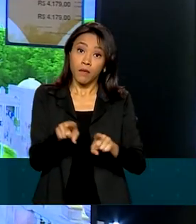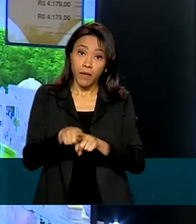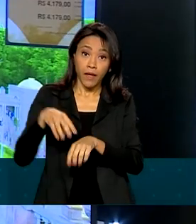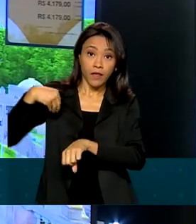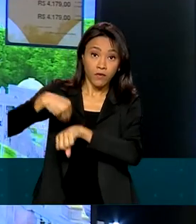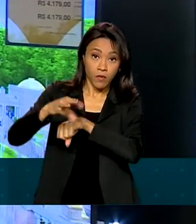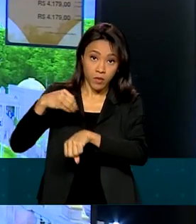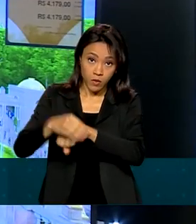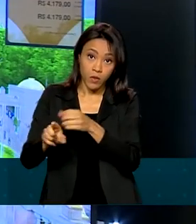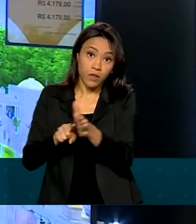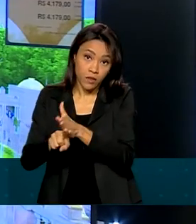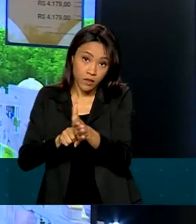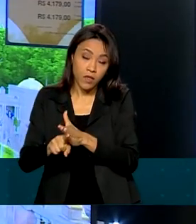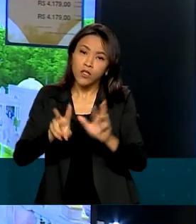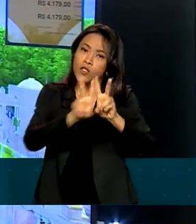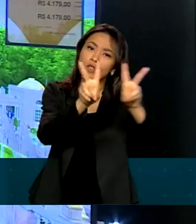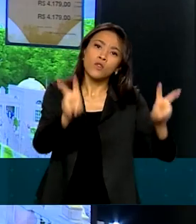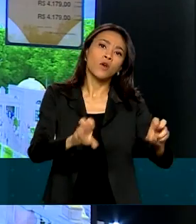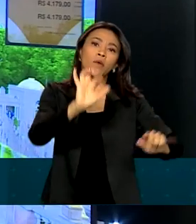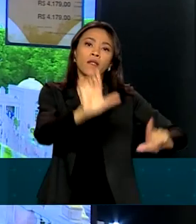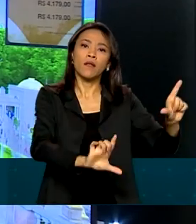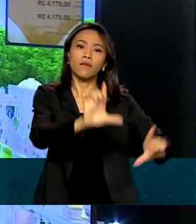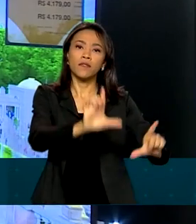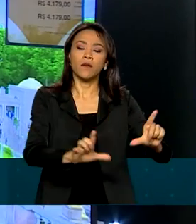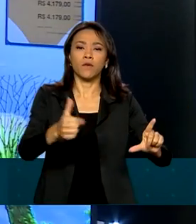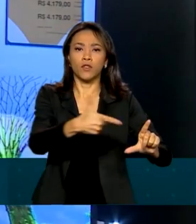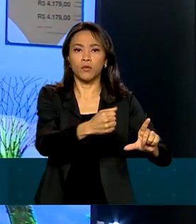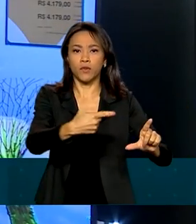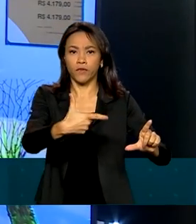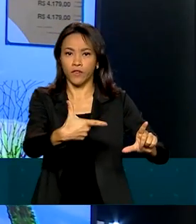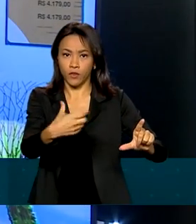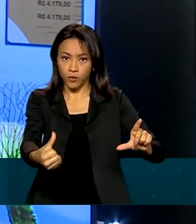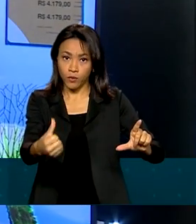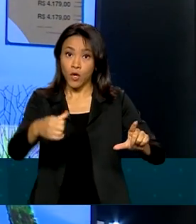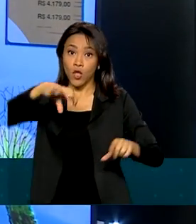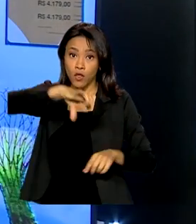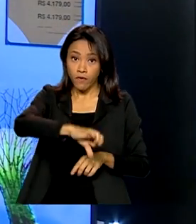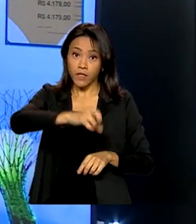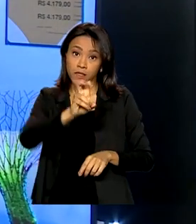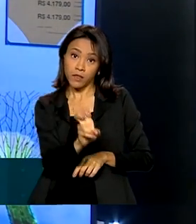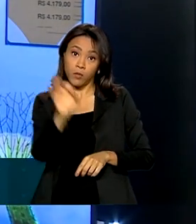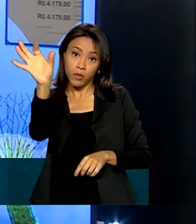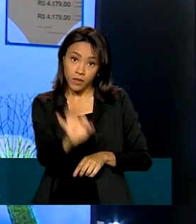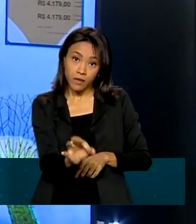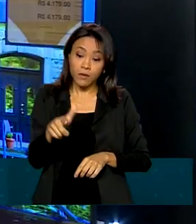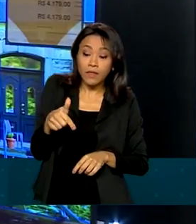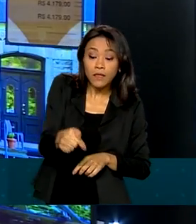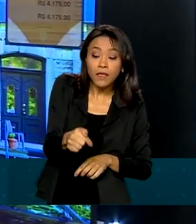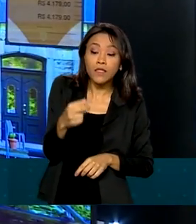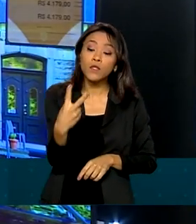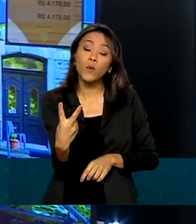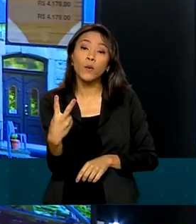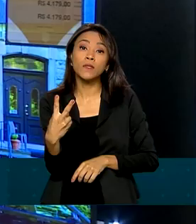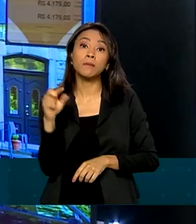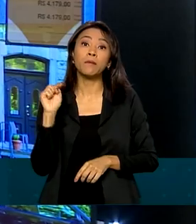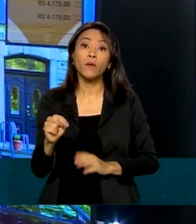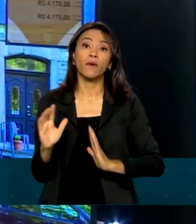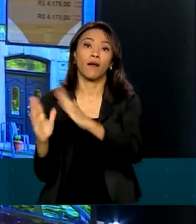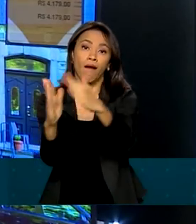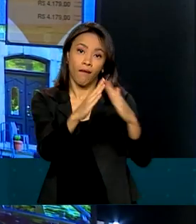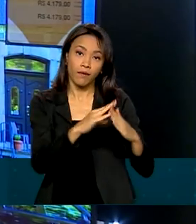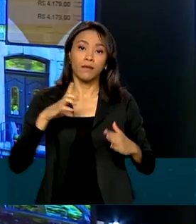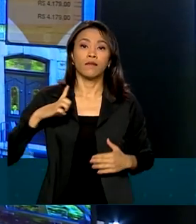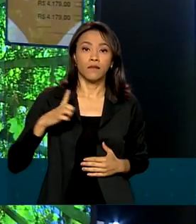dados sobre televisão. Em 2021, 95% dos 72 milhões de domicílios possuíam um